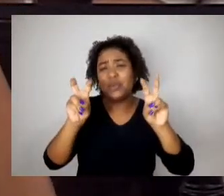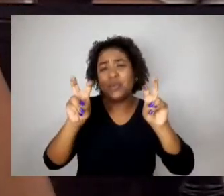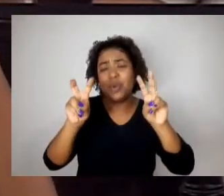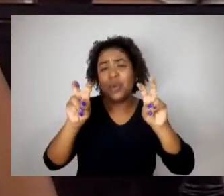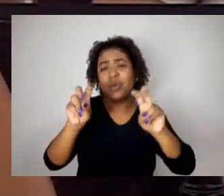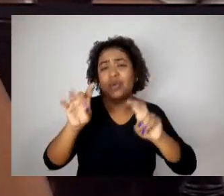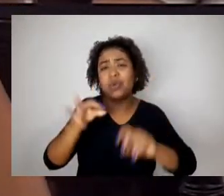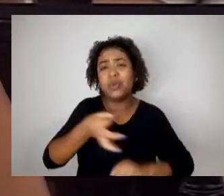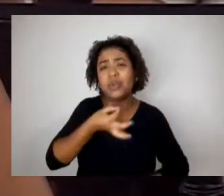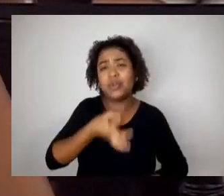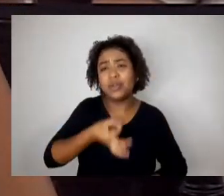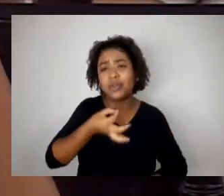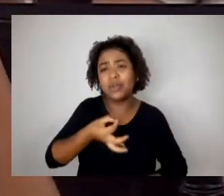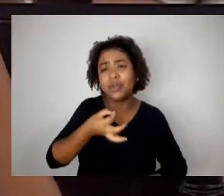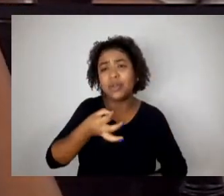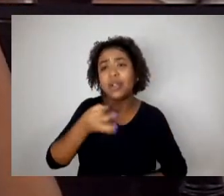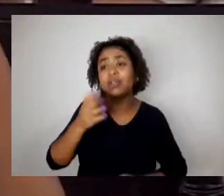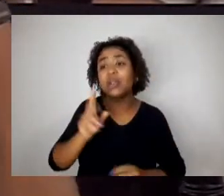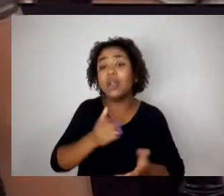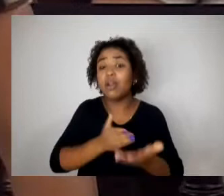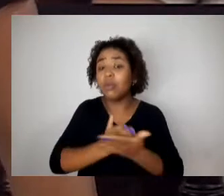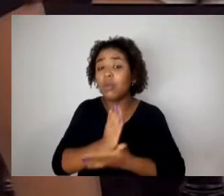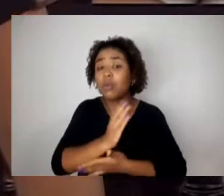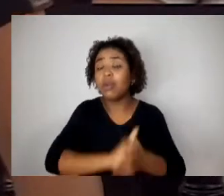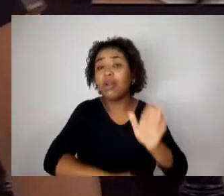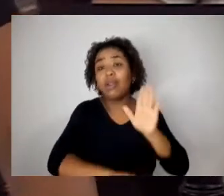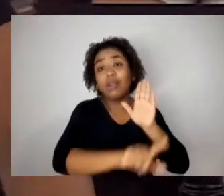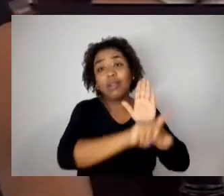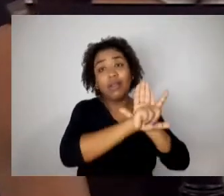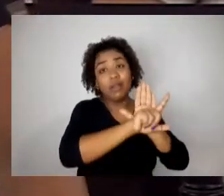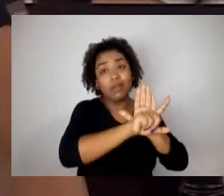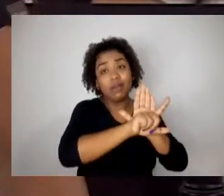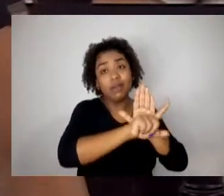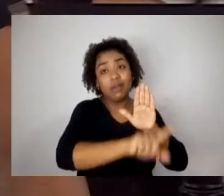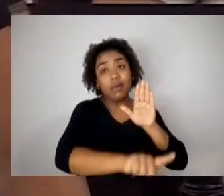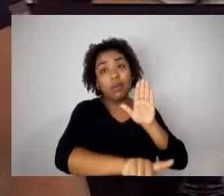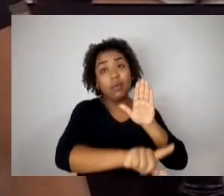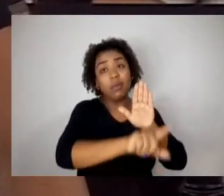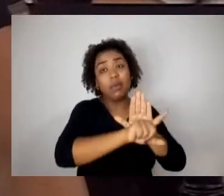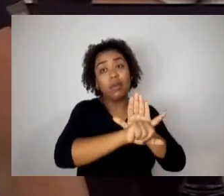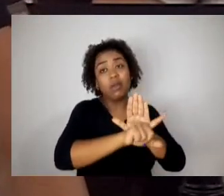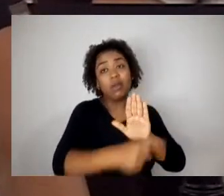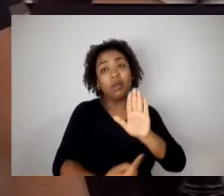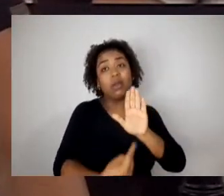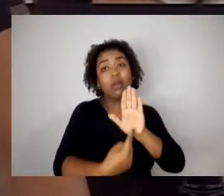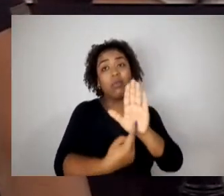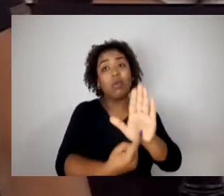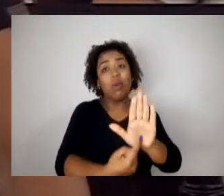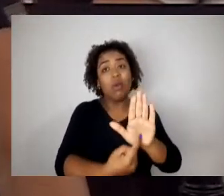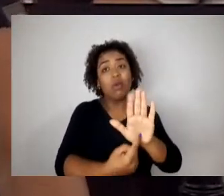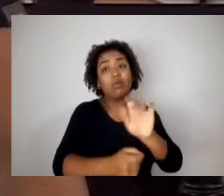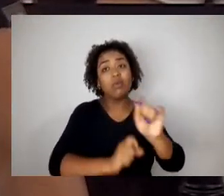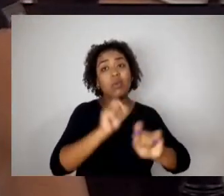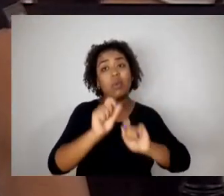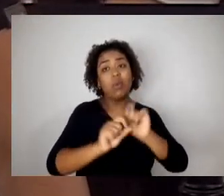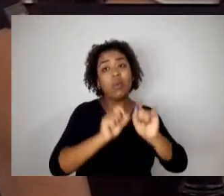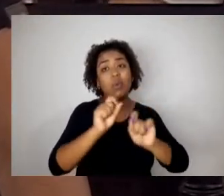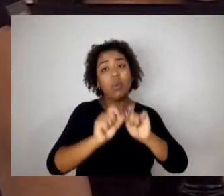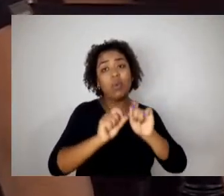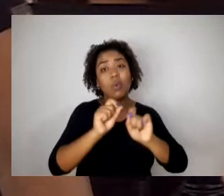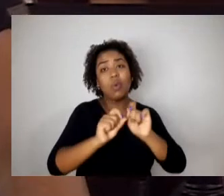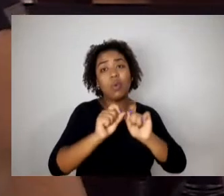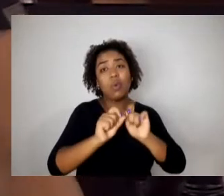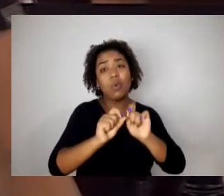legislação, uma legislação que indica o que é violação ao direito do estudante,